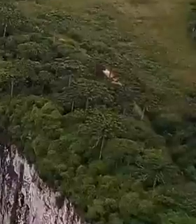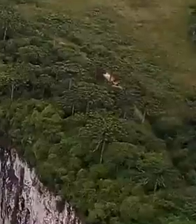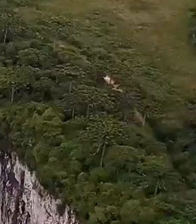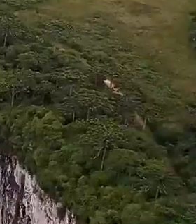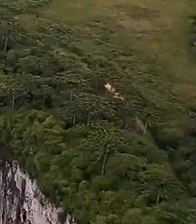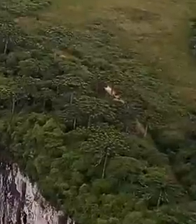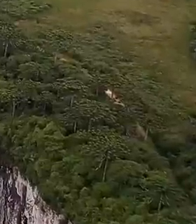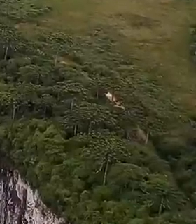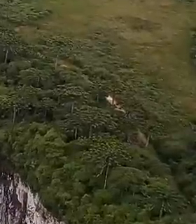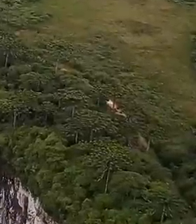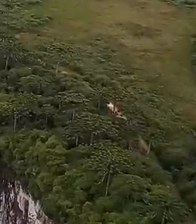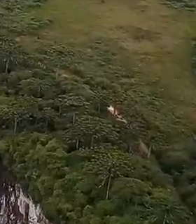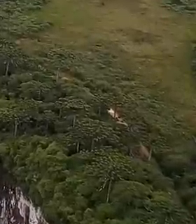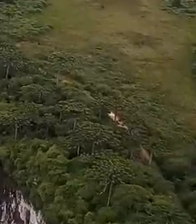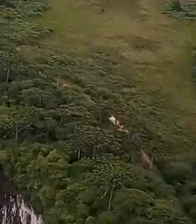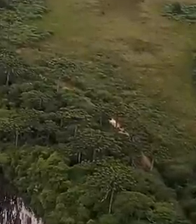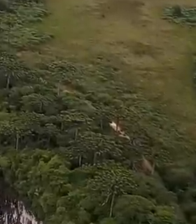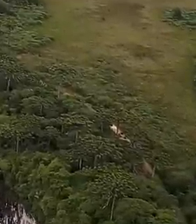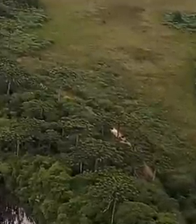Transcrição Negri